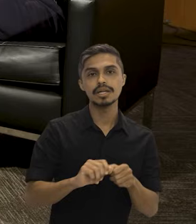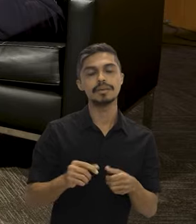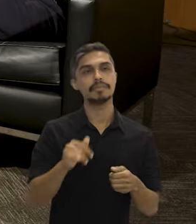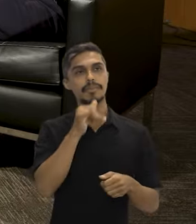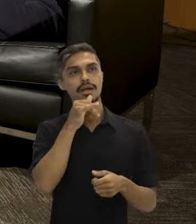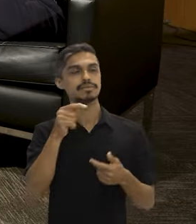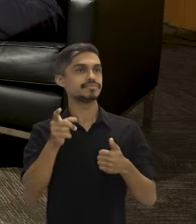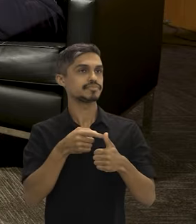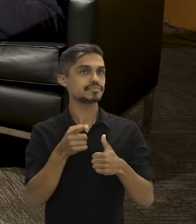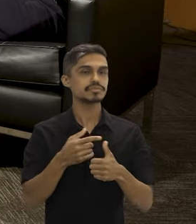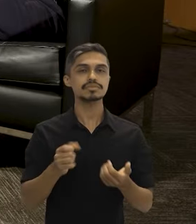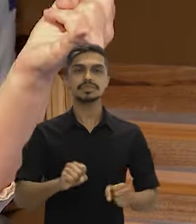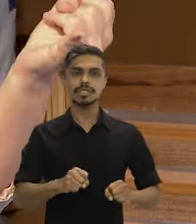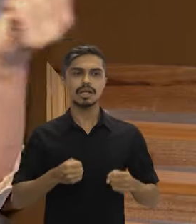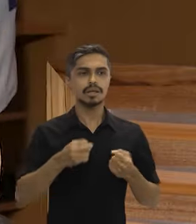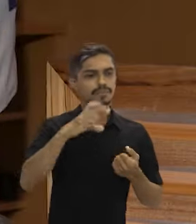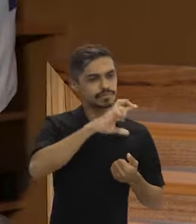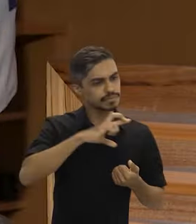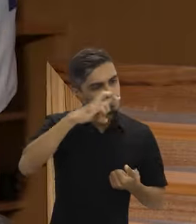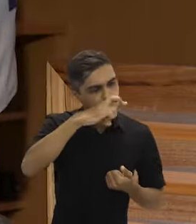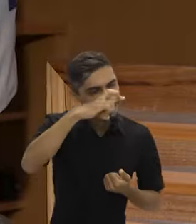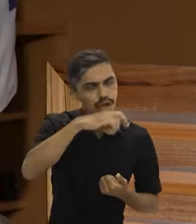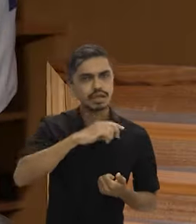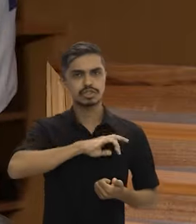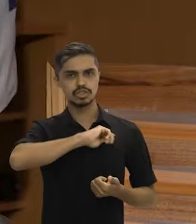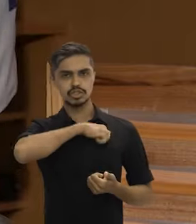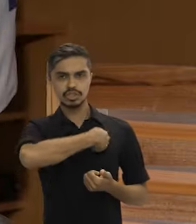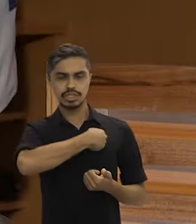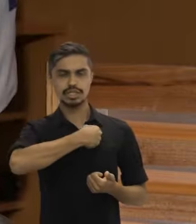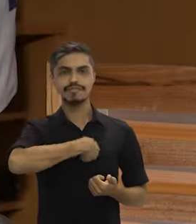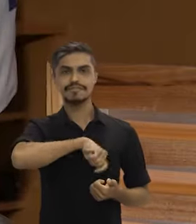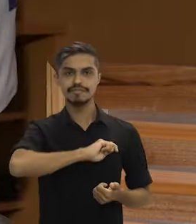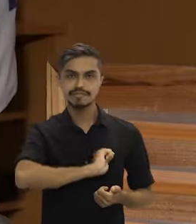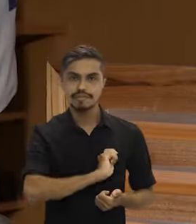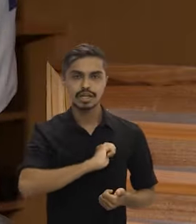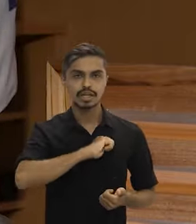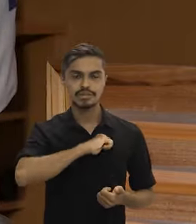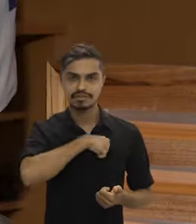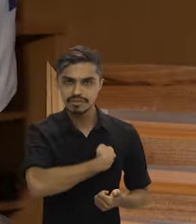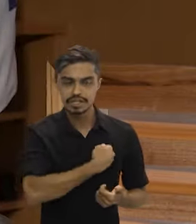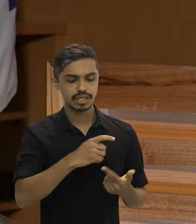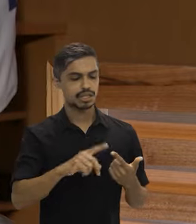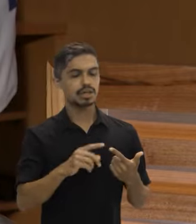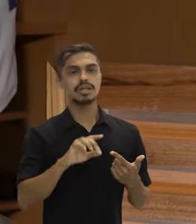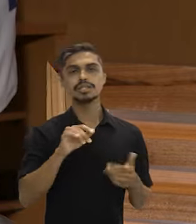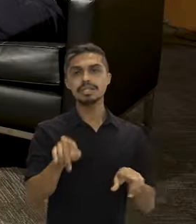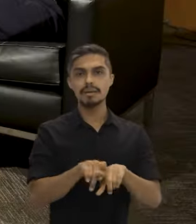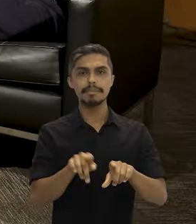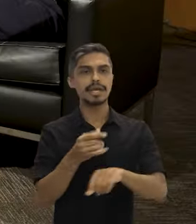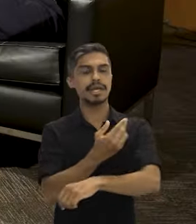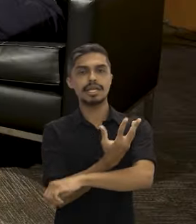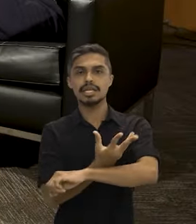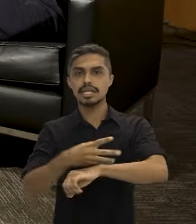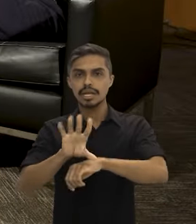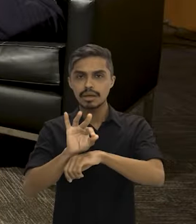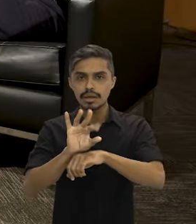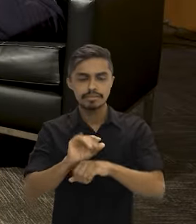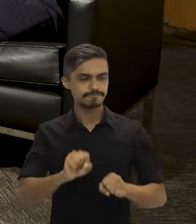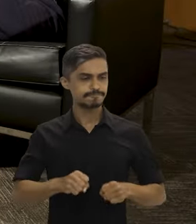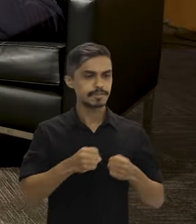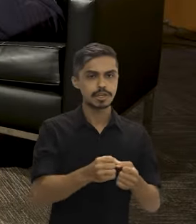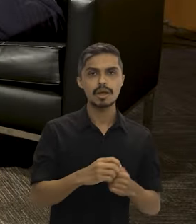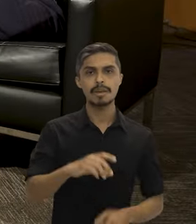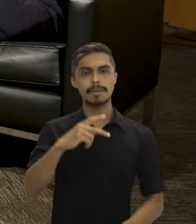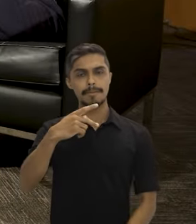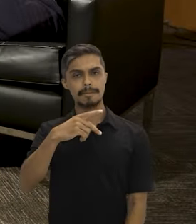Dentre elas, não só ações de fiscalização, comando e controle, que é o IBAMA atuando, Polícia Federal, Polícia